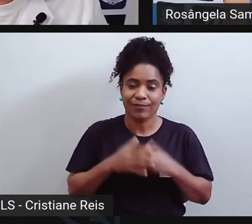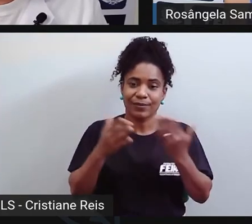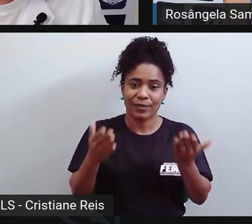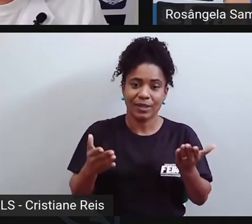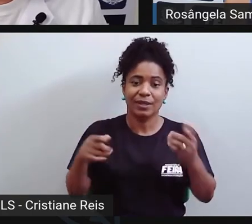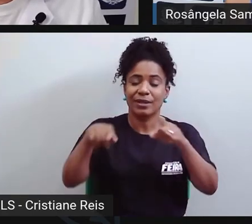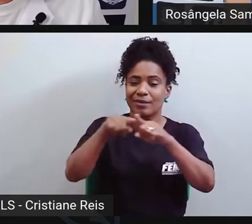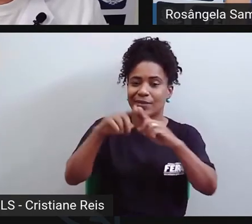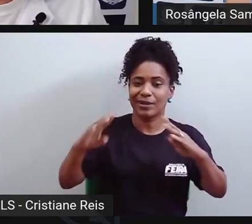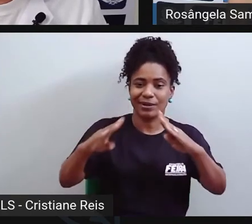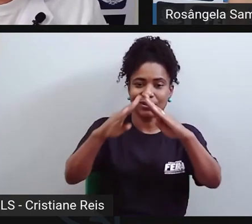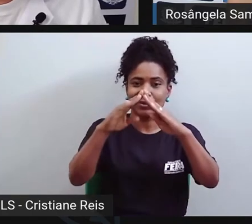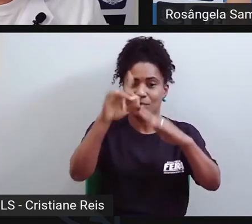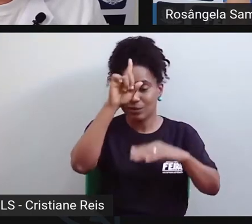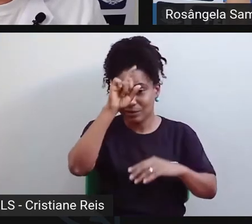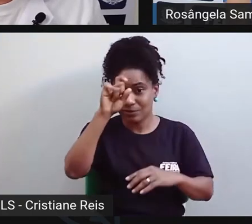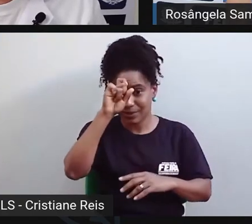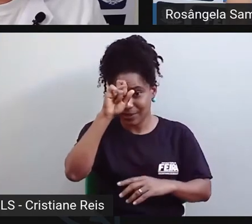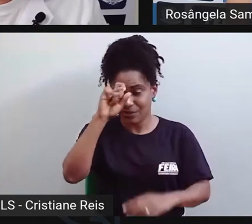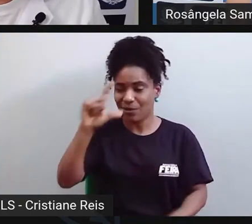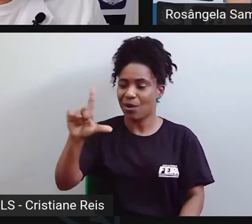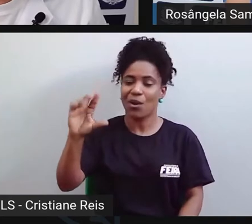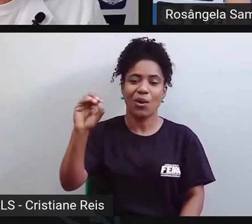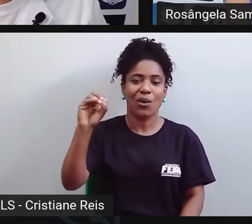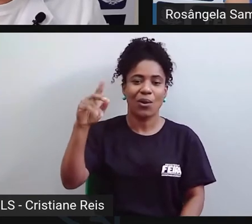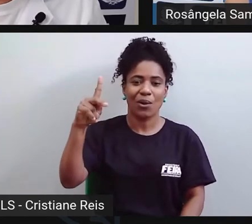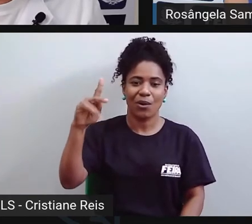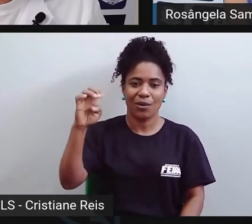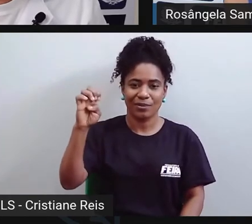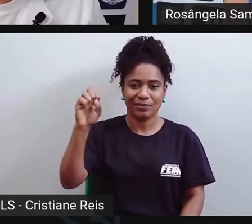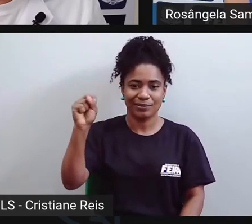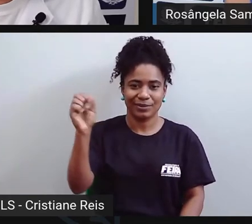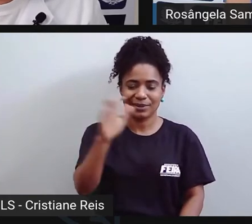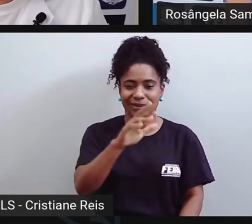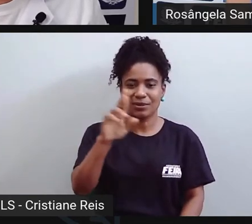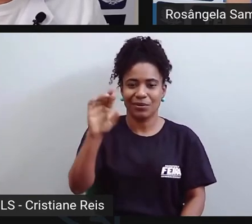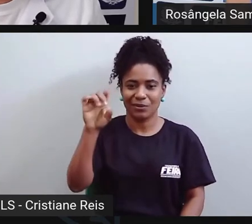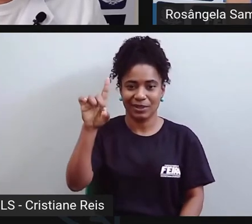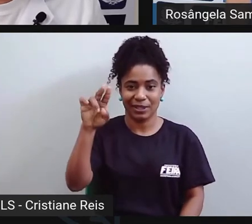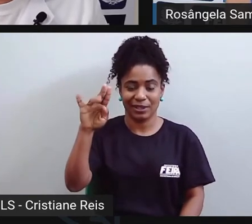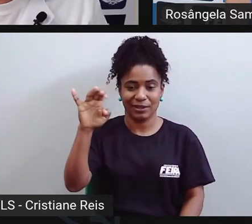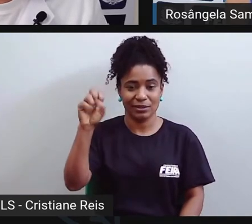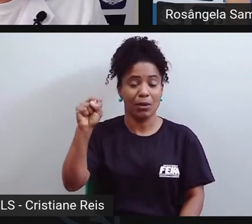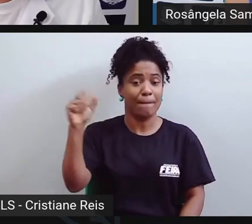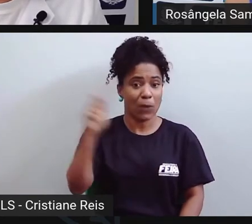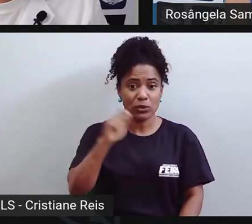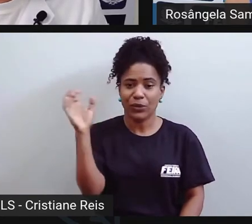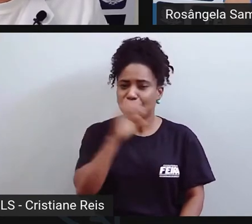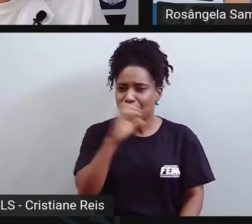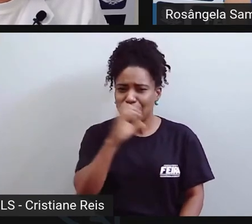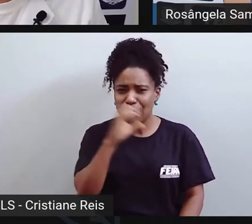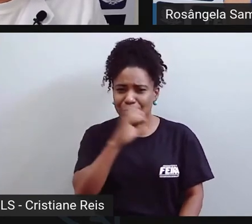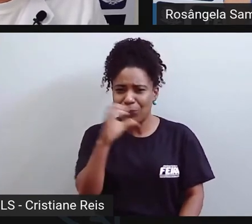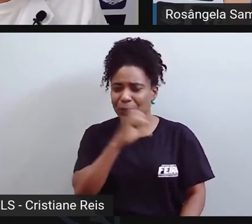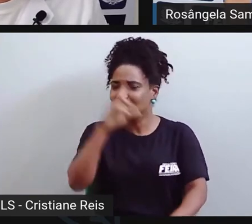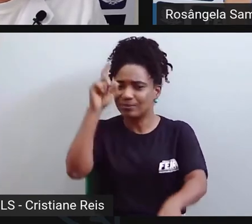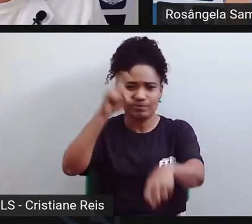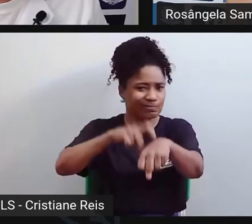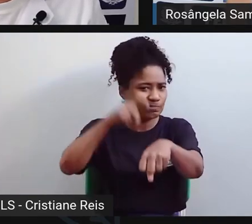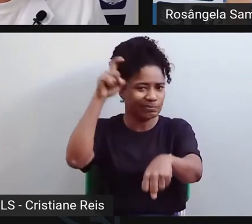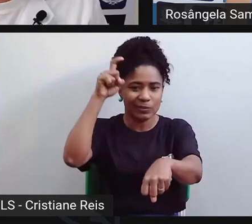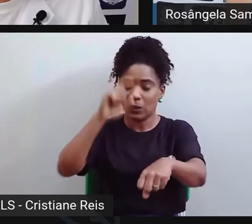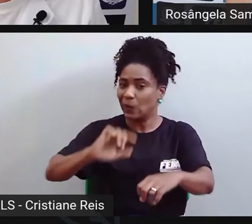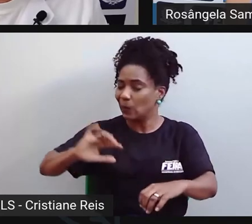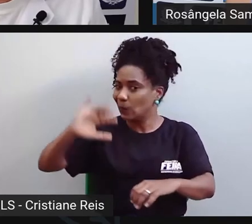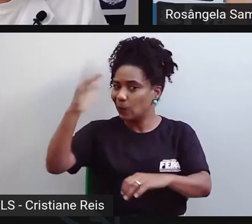Lopes Rodrigues que ainda funciona a emergência de saúde mental, quando a pessoa tem um